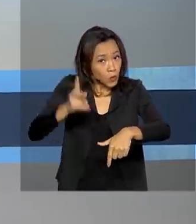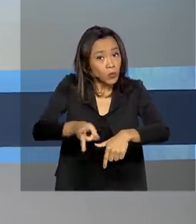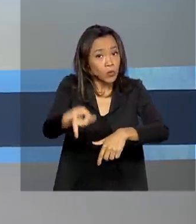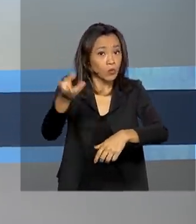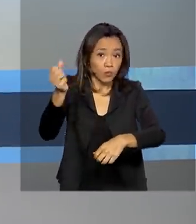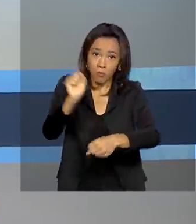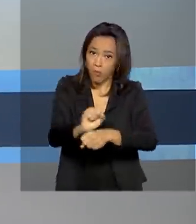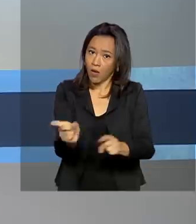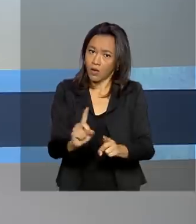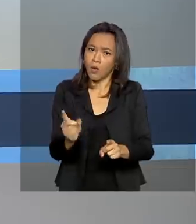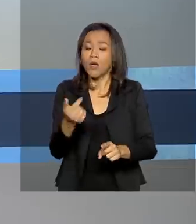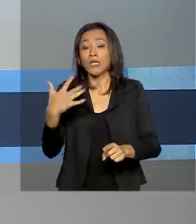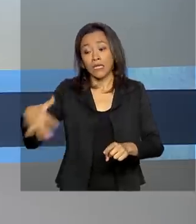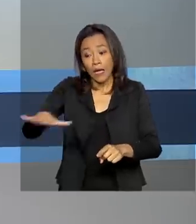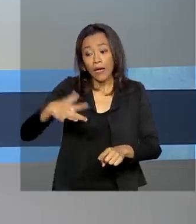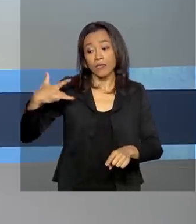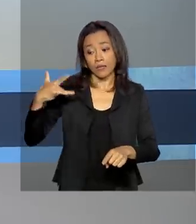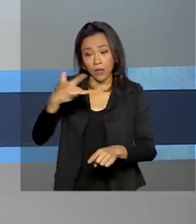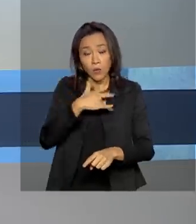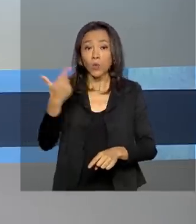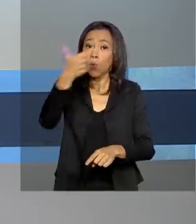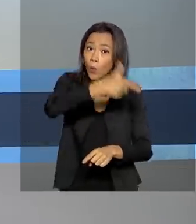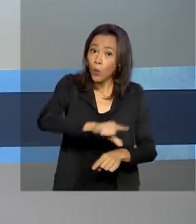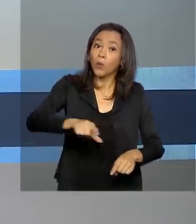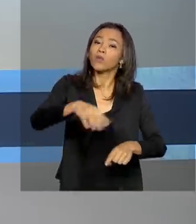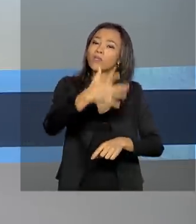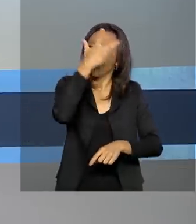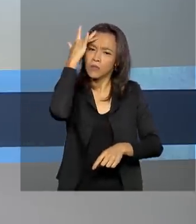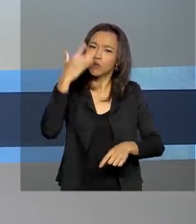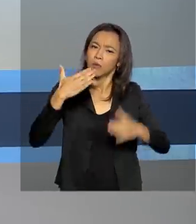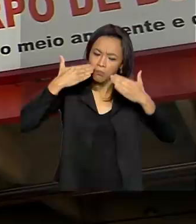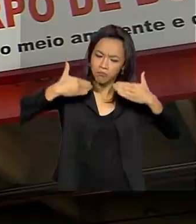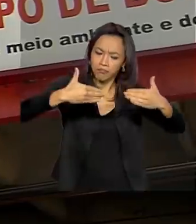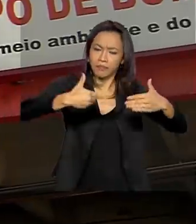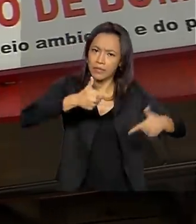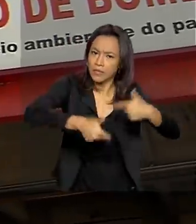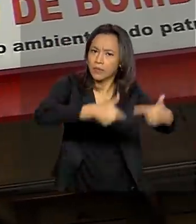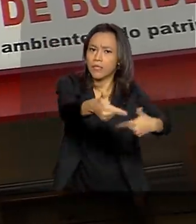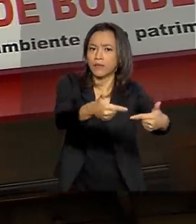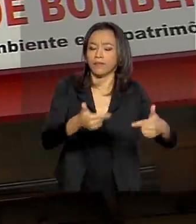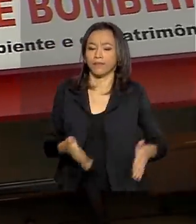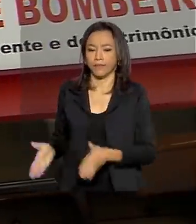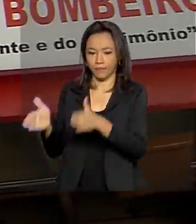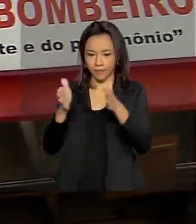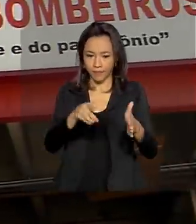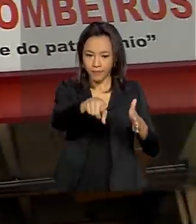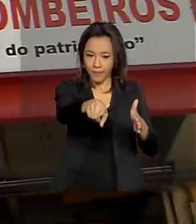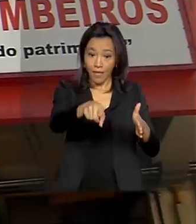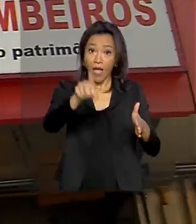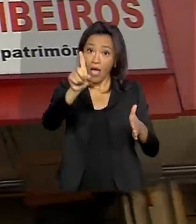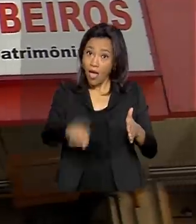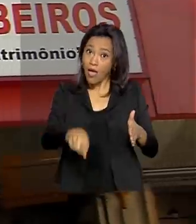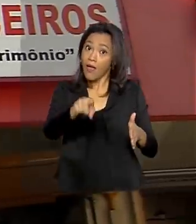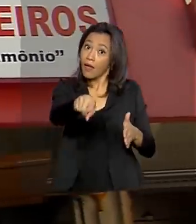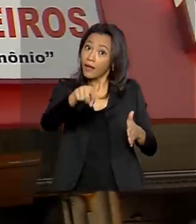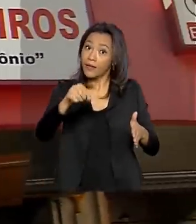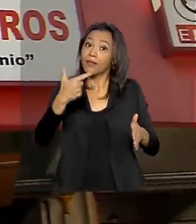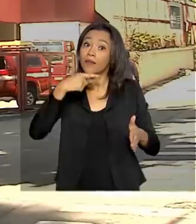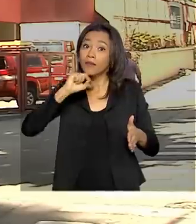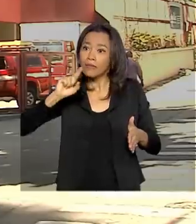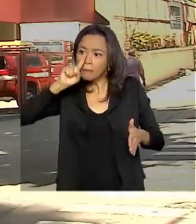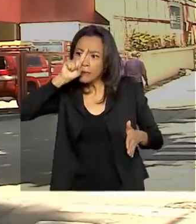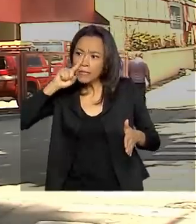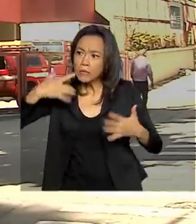saúde, outros brasileiros também estão na linha de frente. Eles são a última chance para quem está em